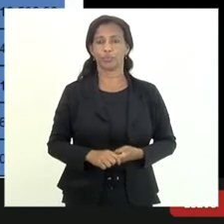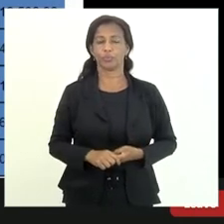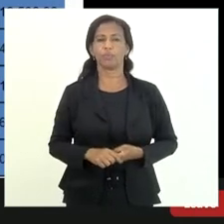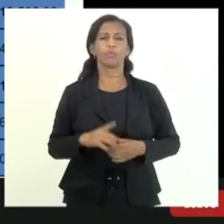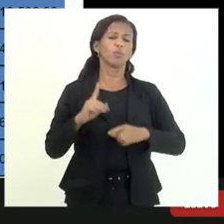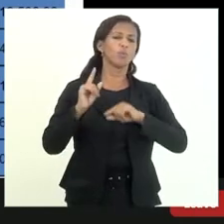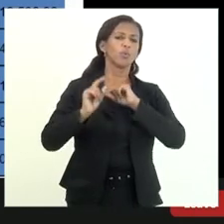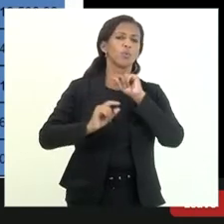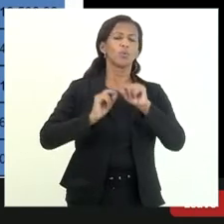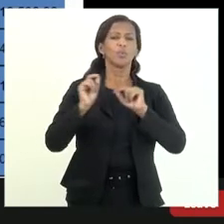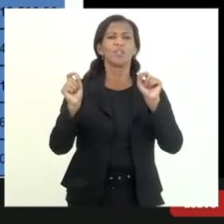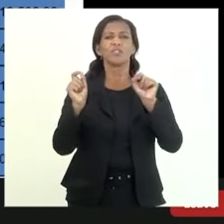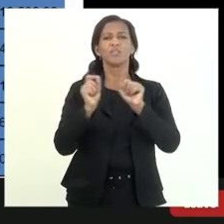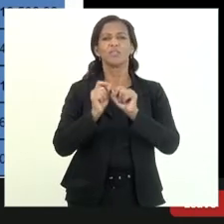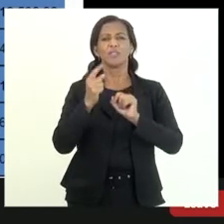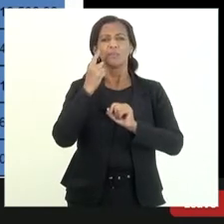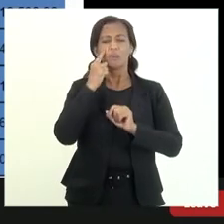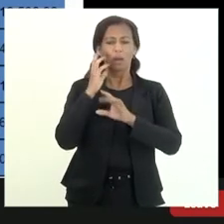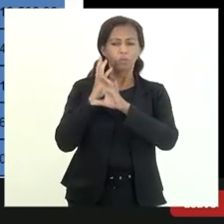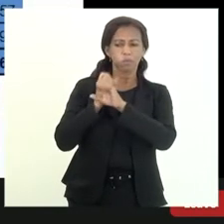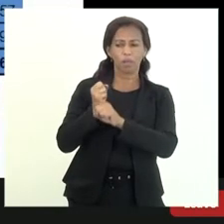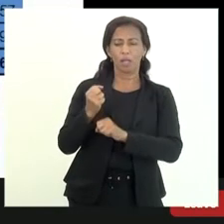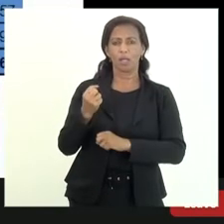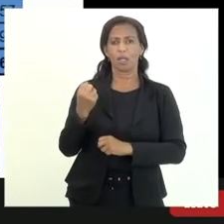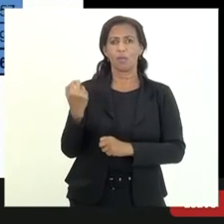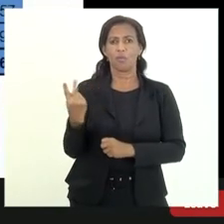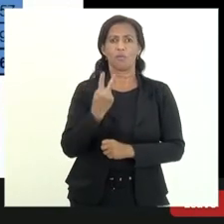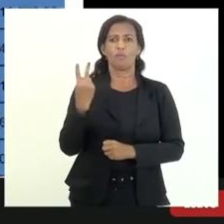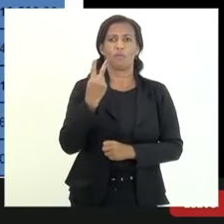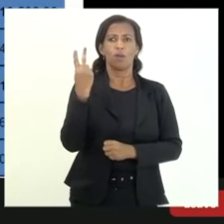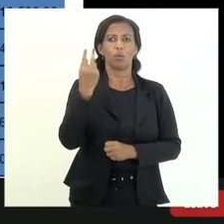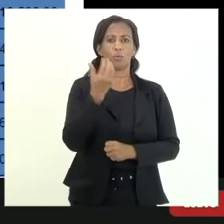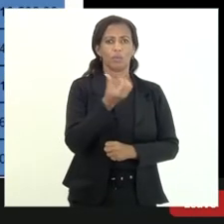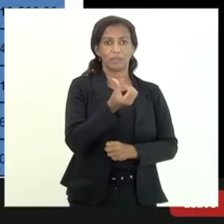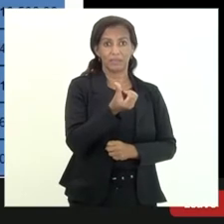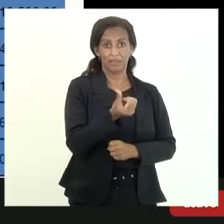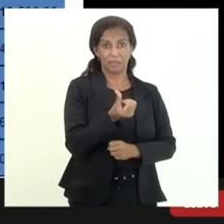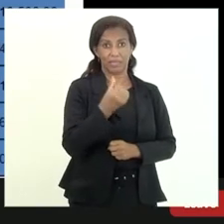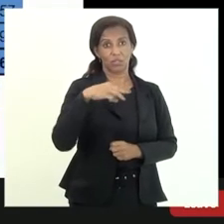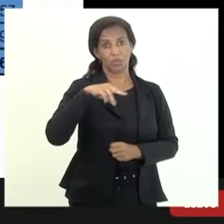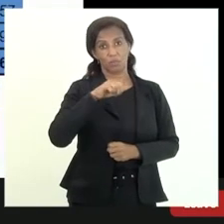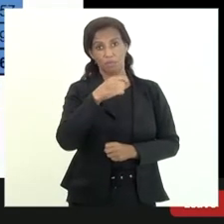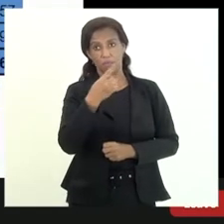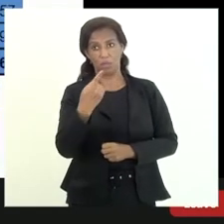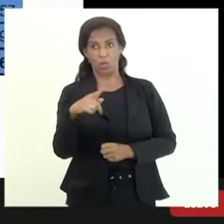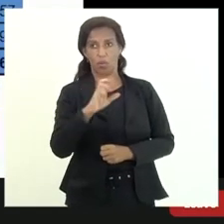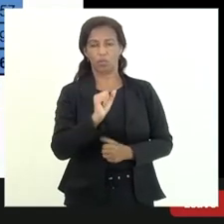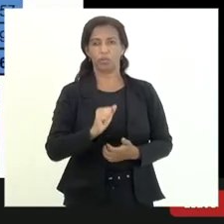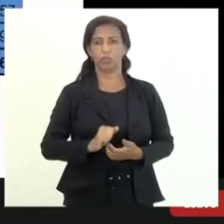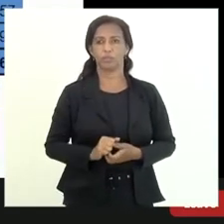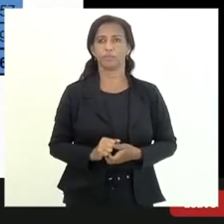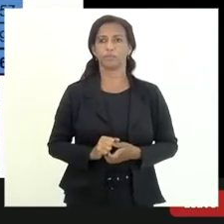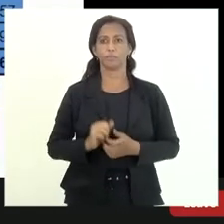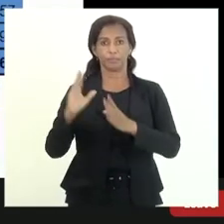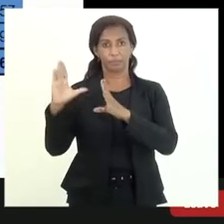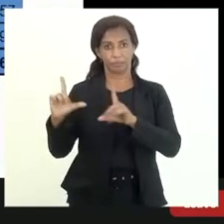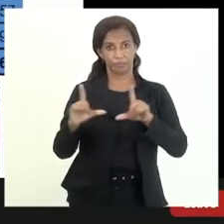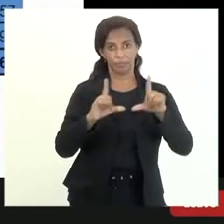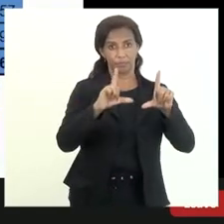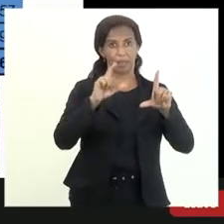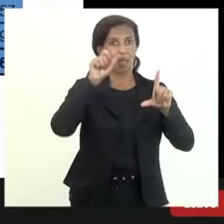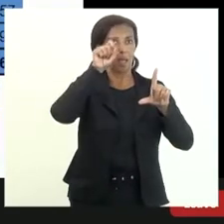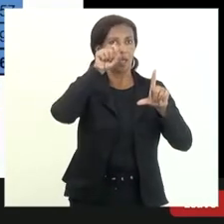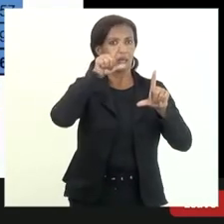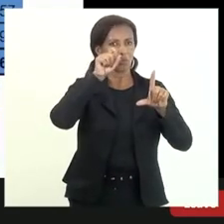fez para chegar naquele valor dos 6 bilhões esse quadro azul ele está recortado ele vem para cá o